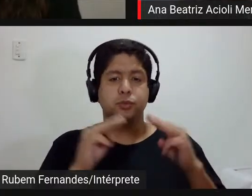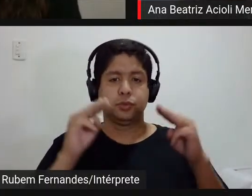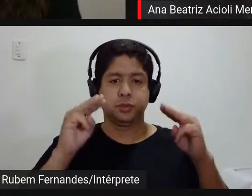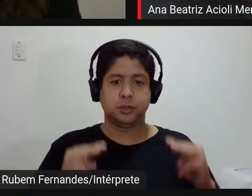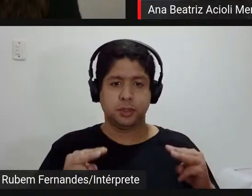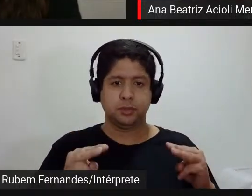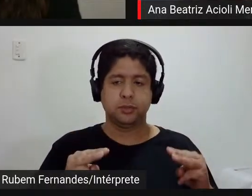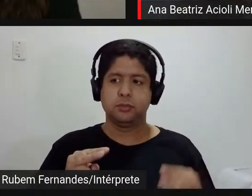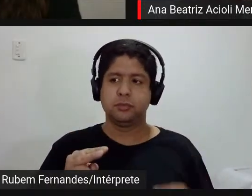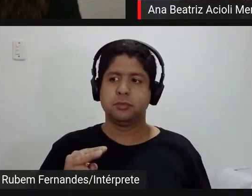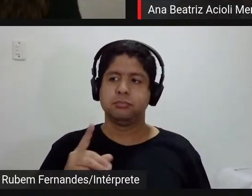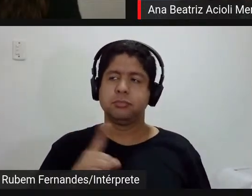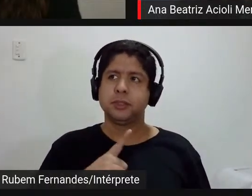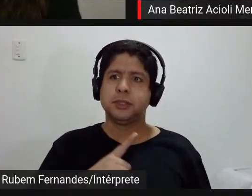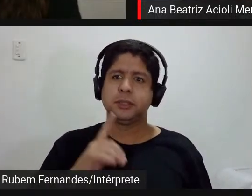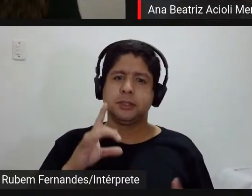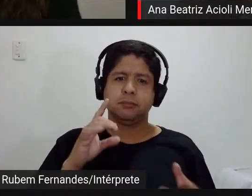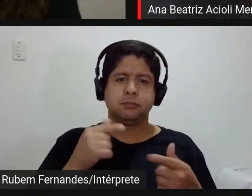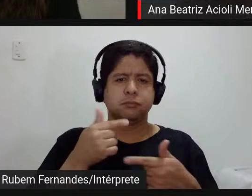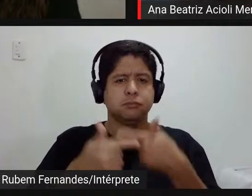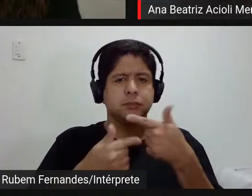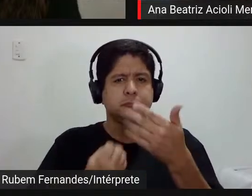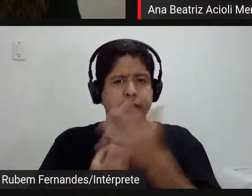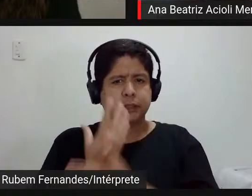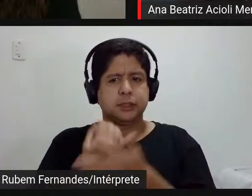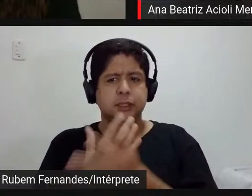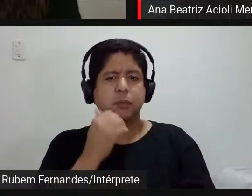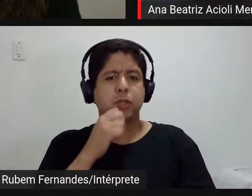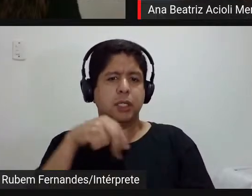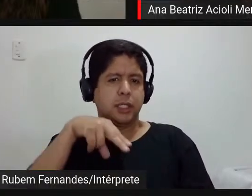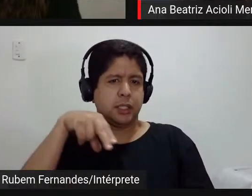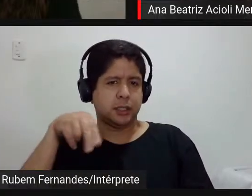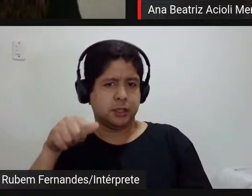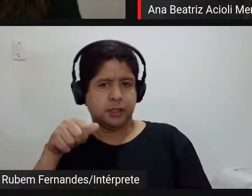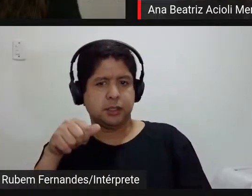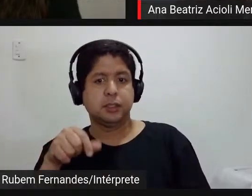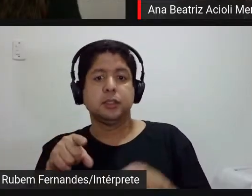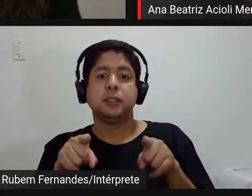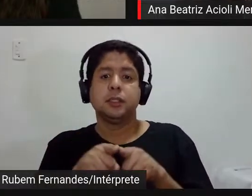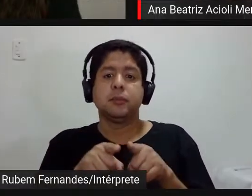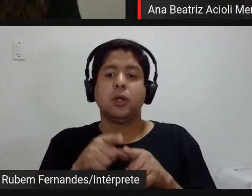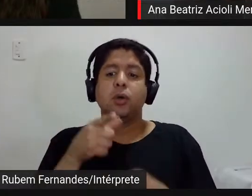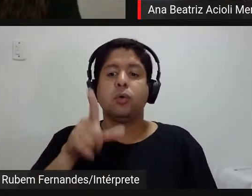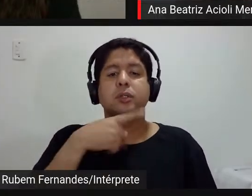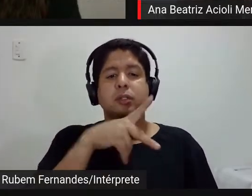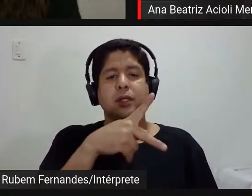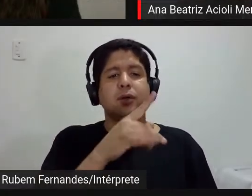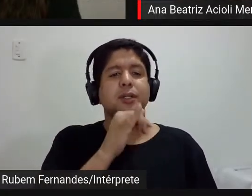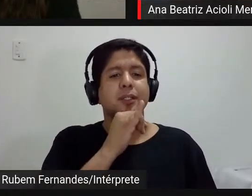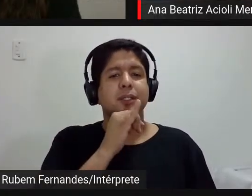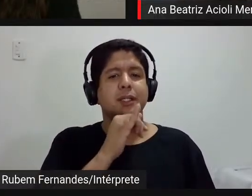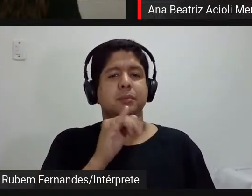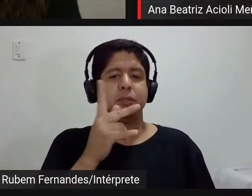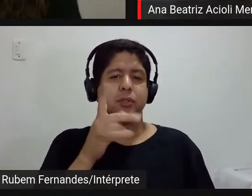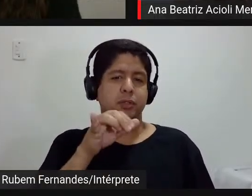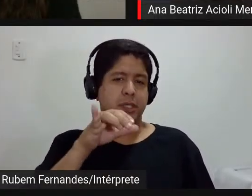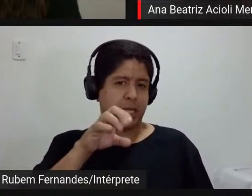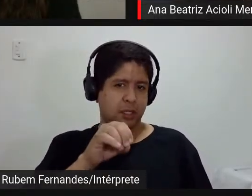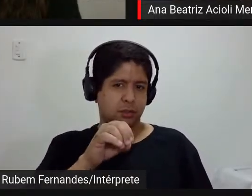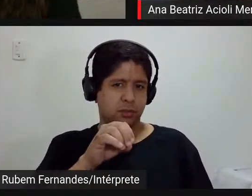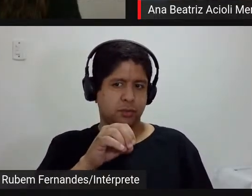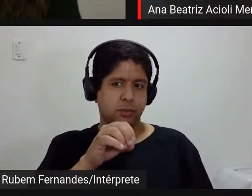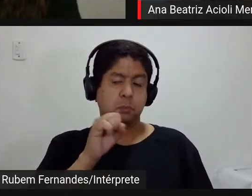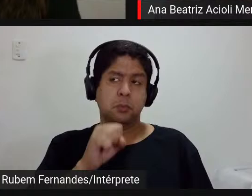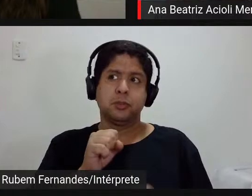pra diante das obras da Ana e principalmente também sobre o seu exemplo que é o Hélio claro que são dimensões